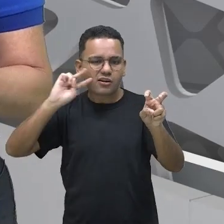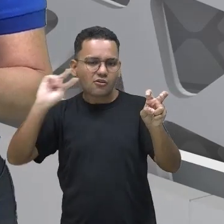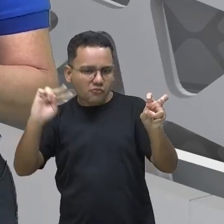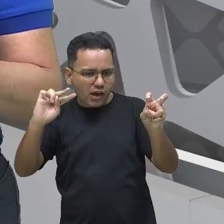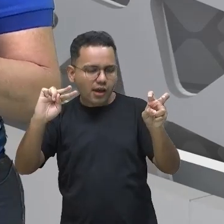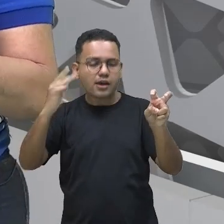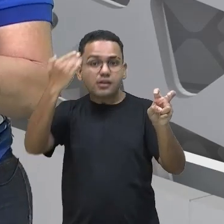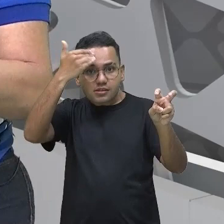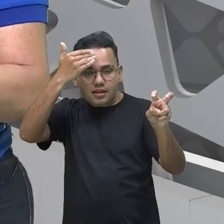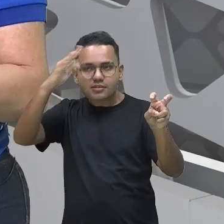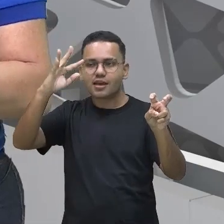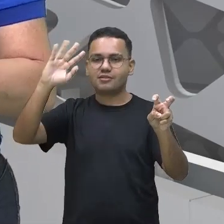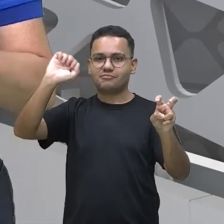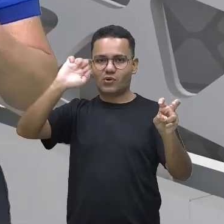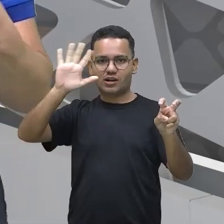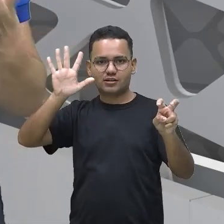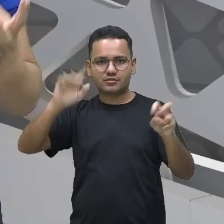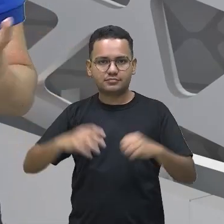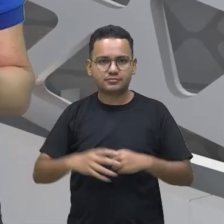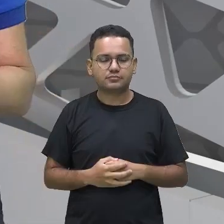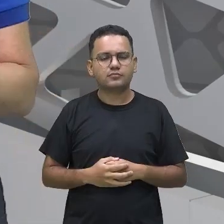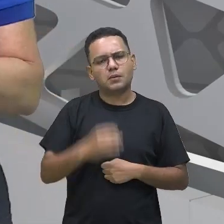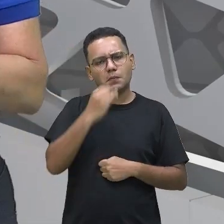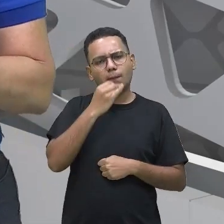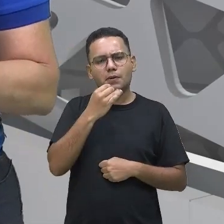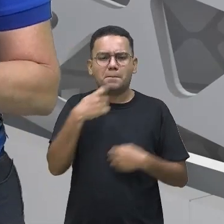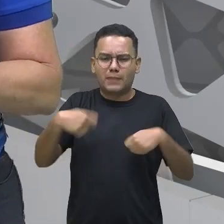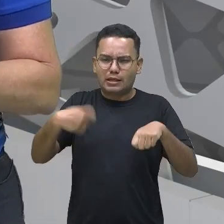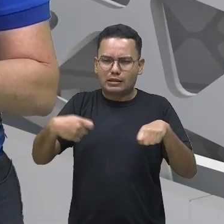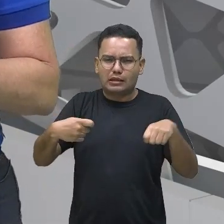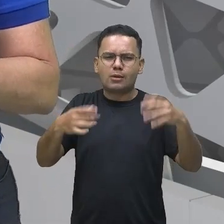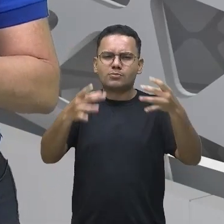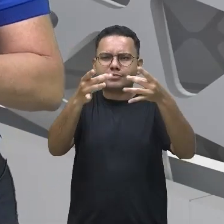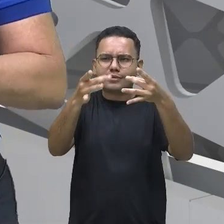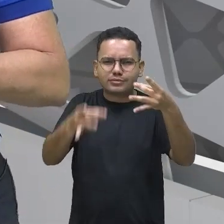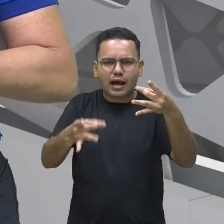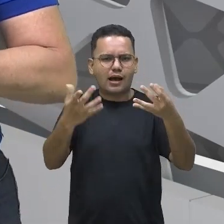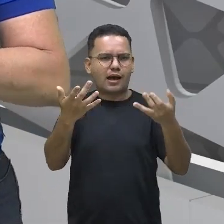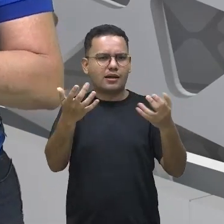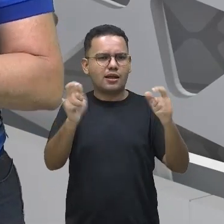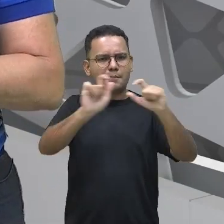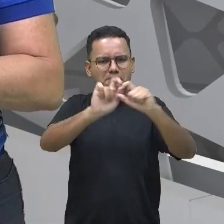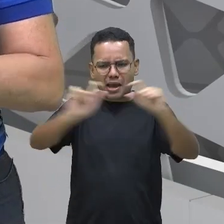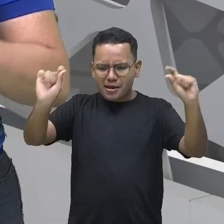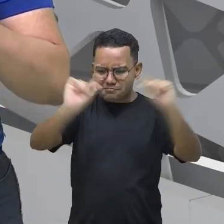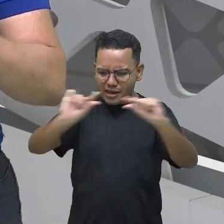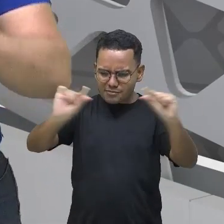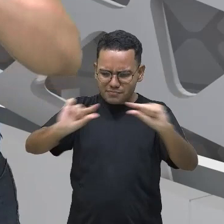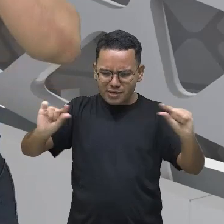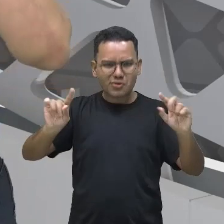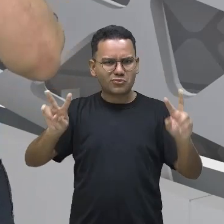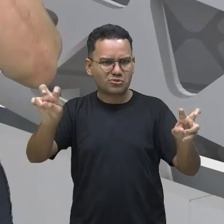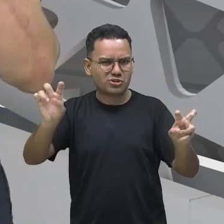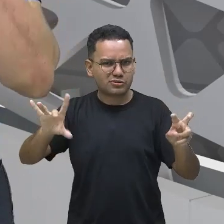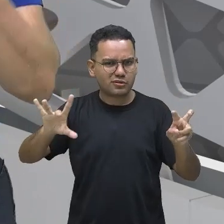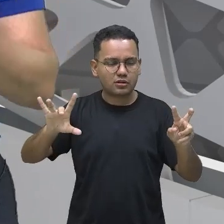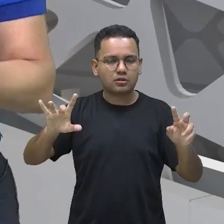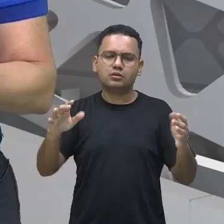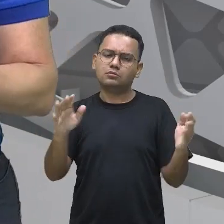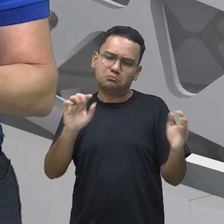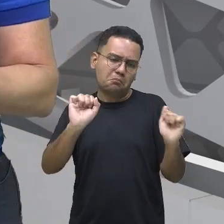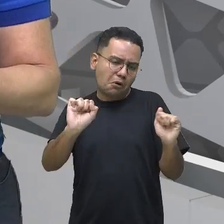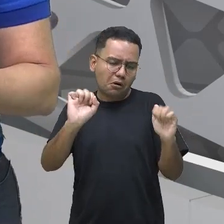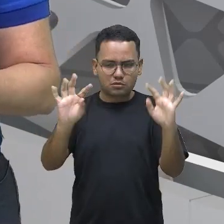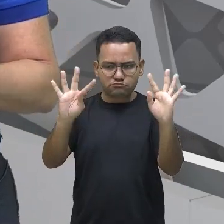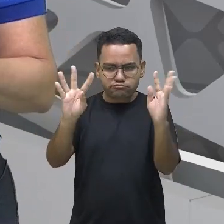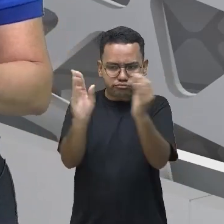título não precisa ser aquele título enorme, né? Mas, ele tem que ser um título bem